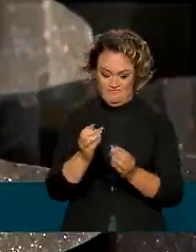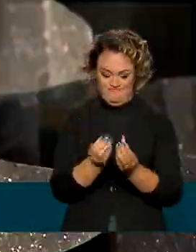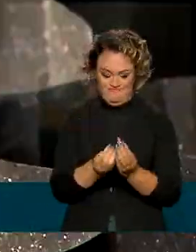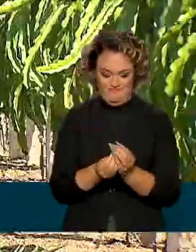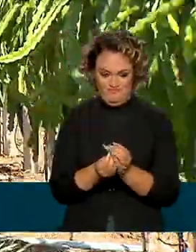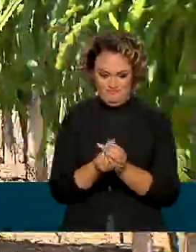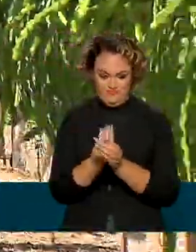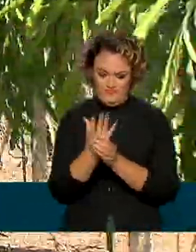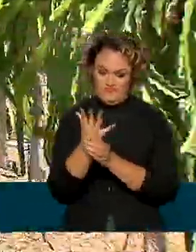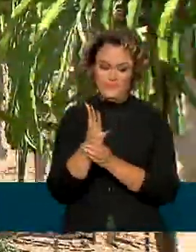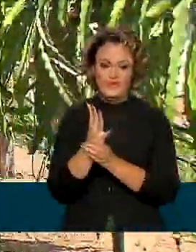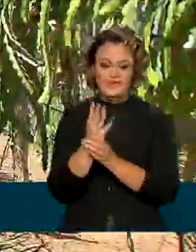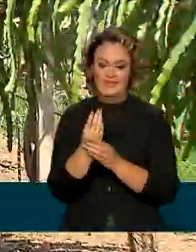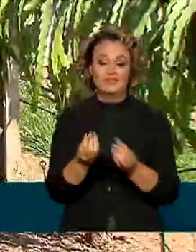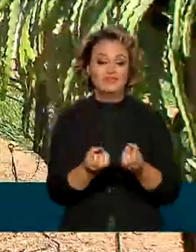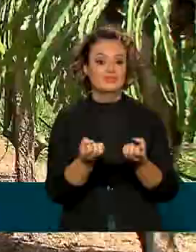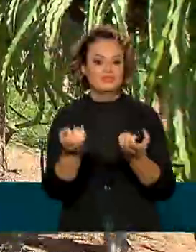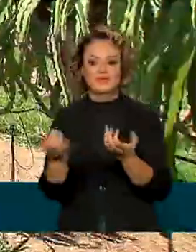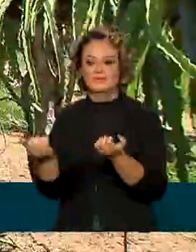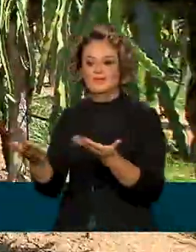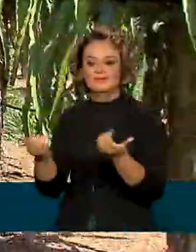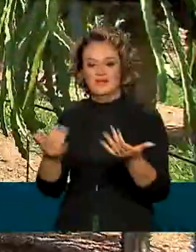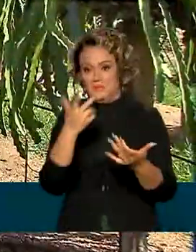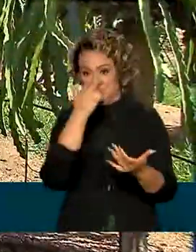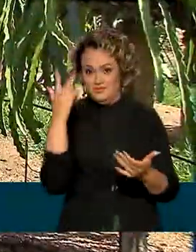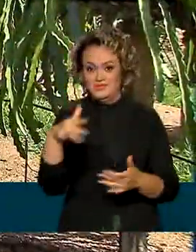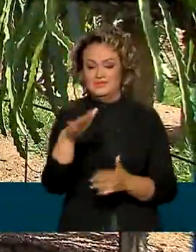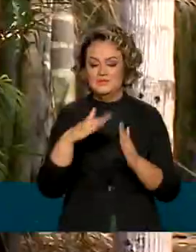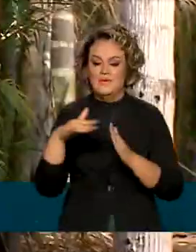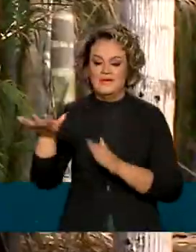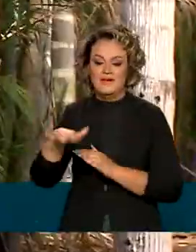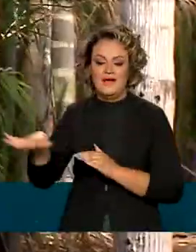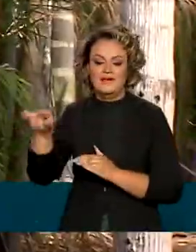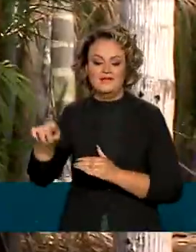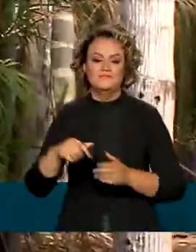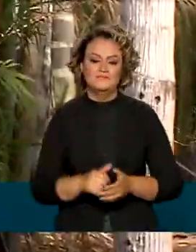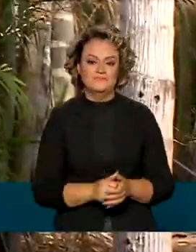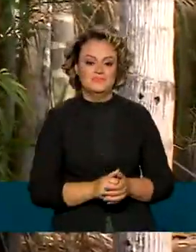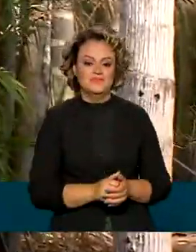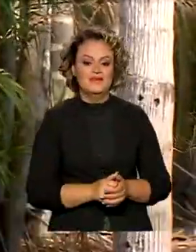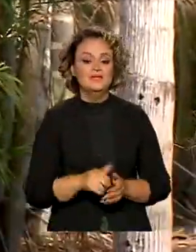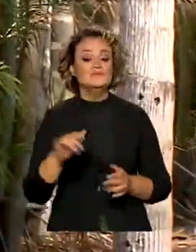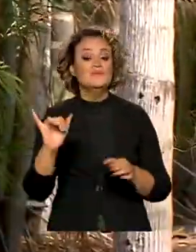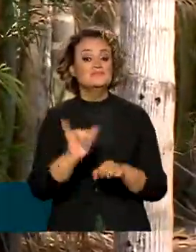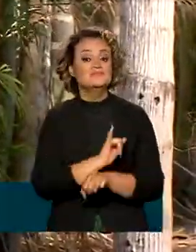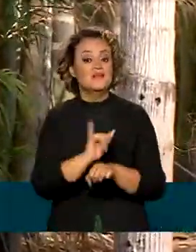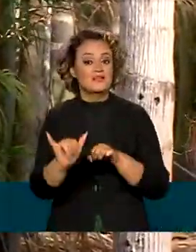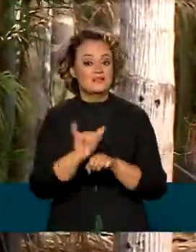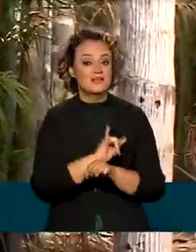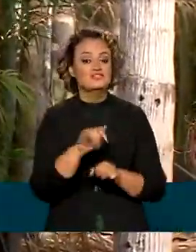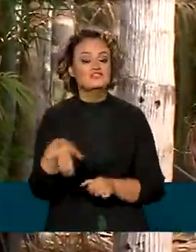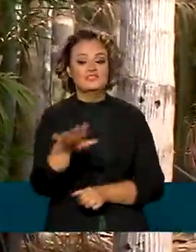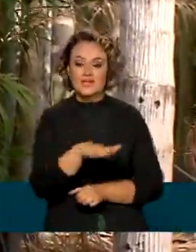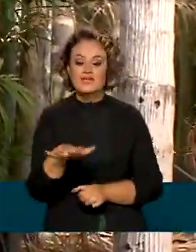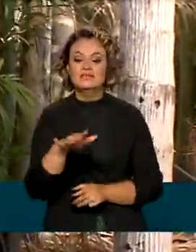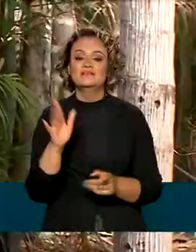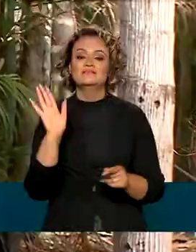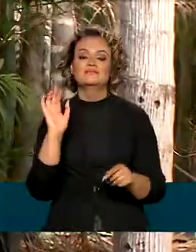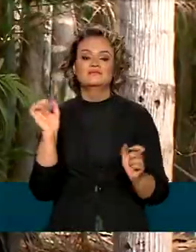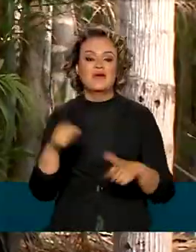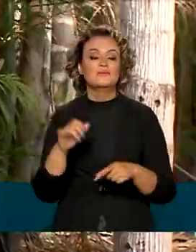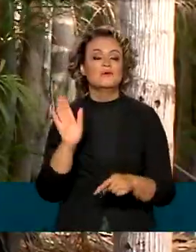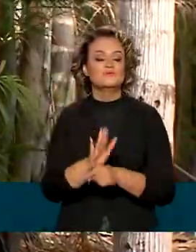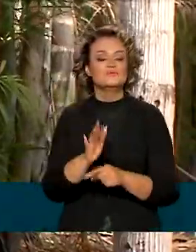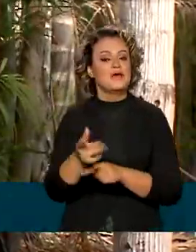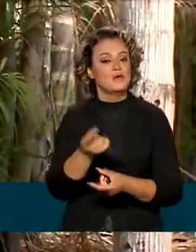modificadas foram distribuídas para agricultores da região. É um conjunto de técnicas que vão viabilizar economicamente